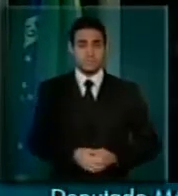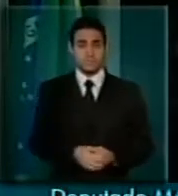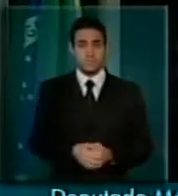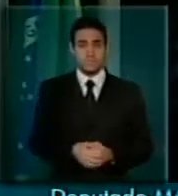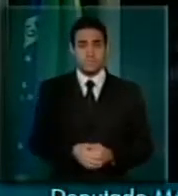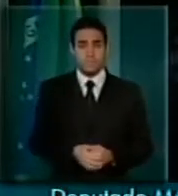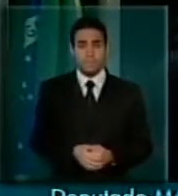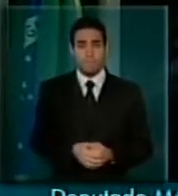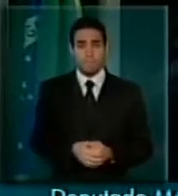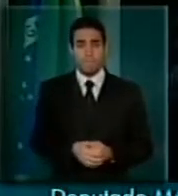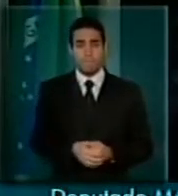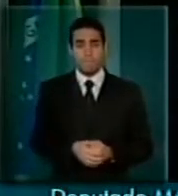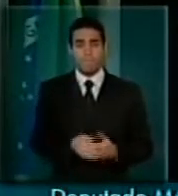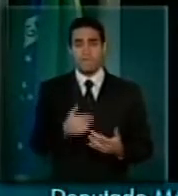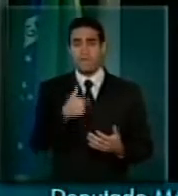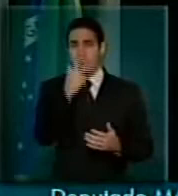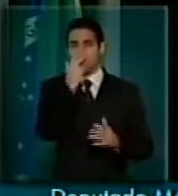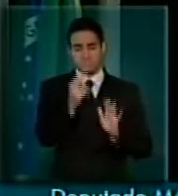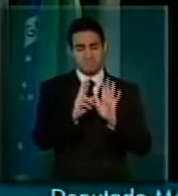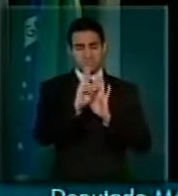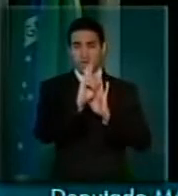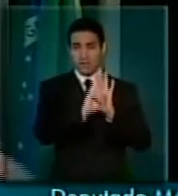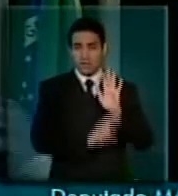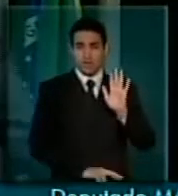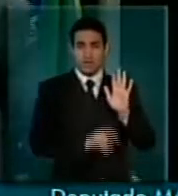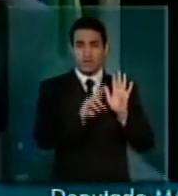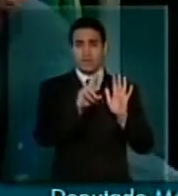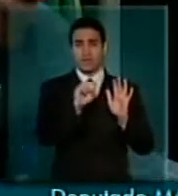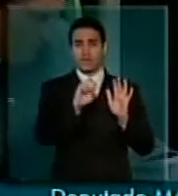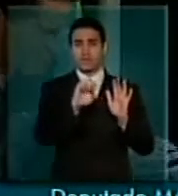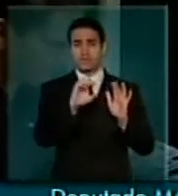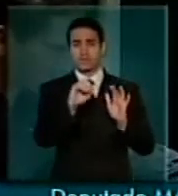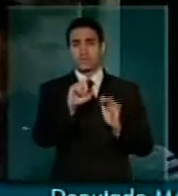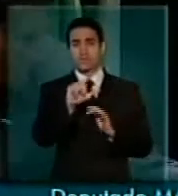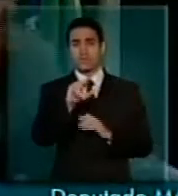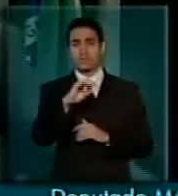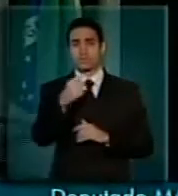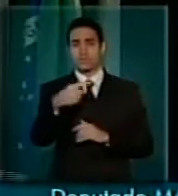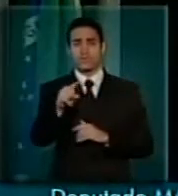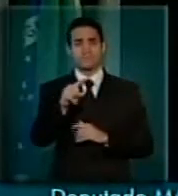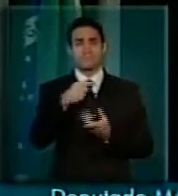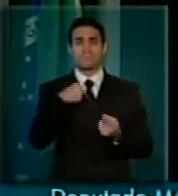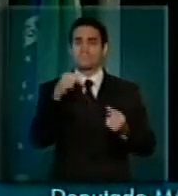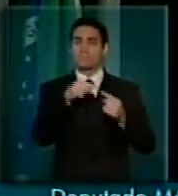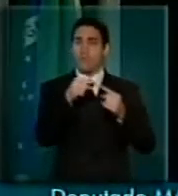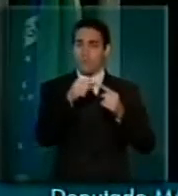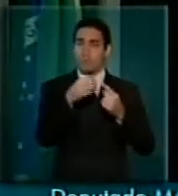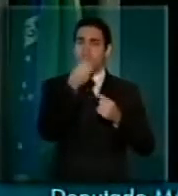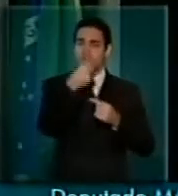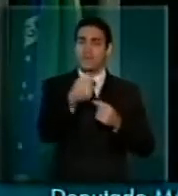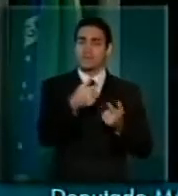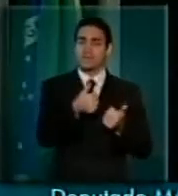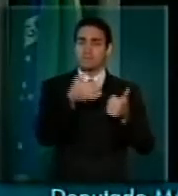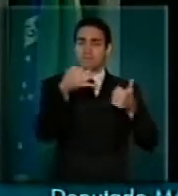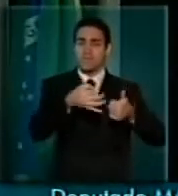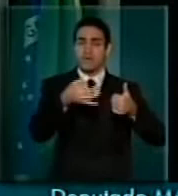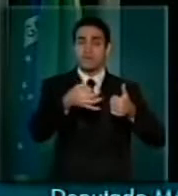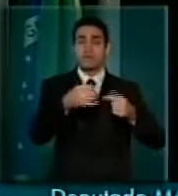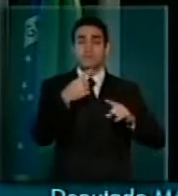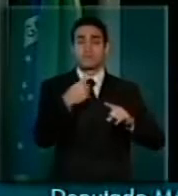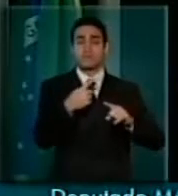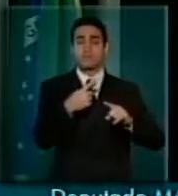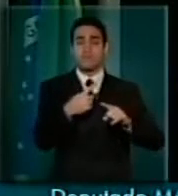considero que esta resolução é uma resolução muito positiva, mas que,